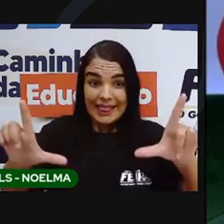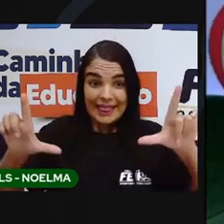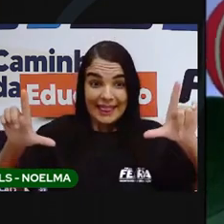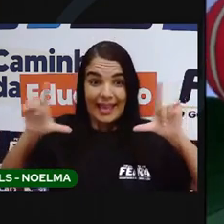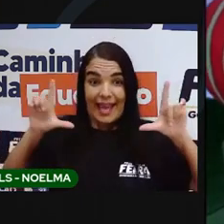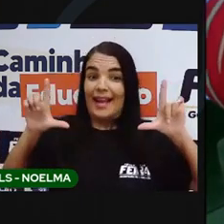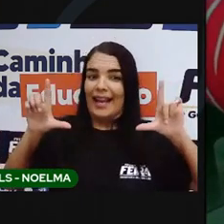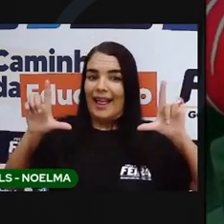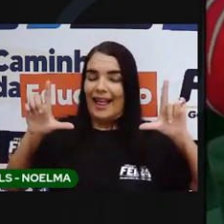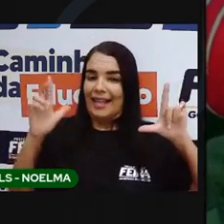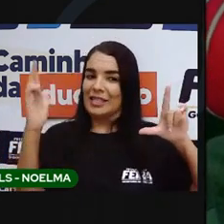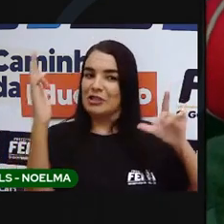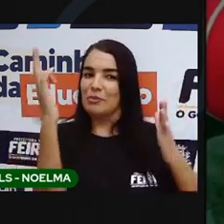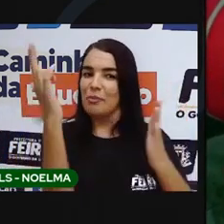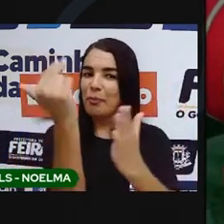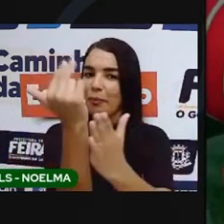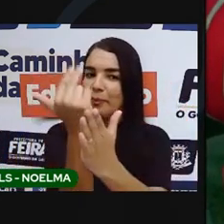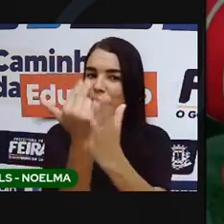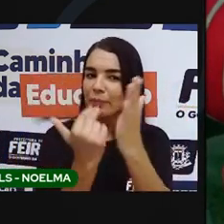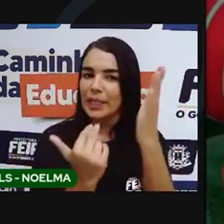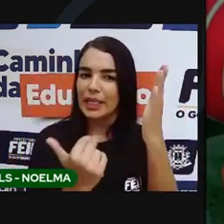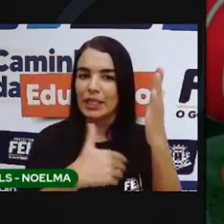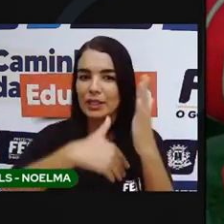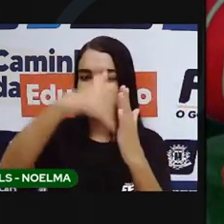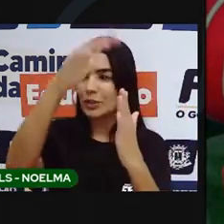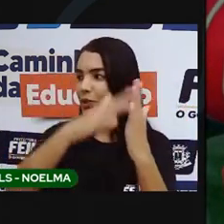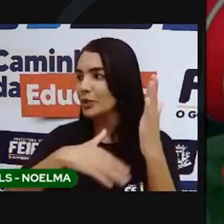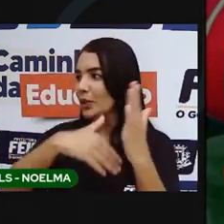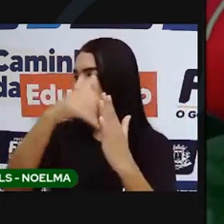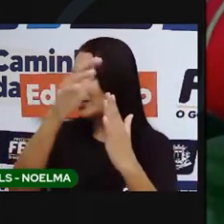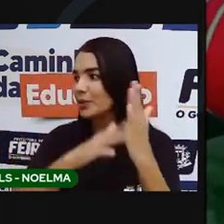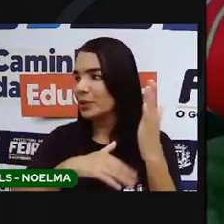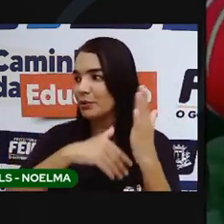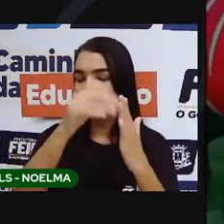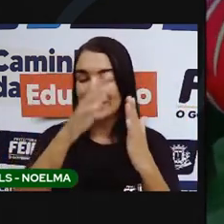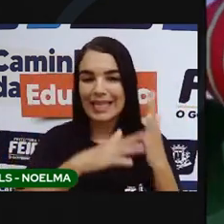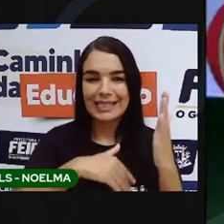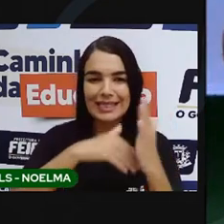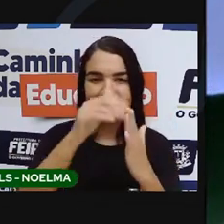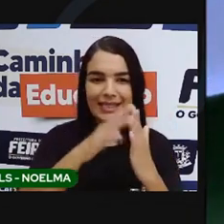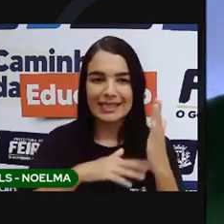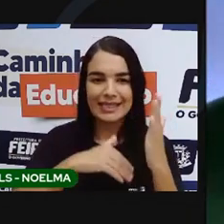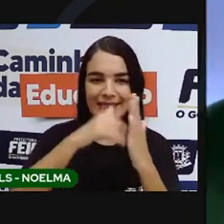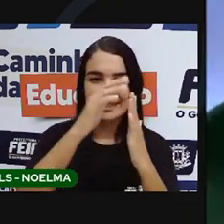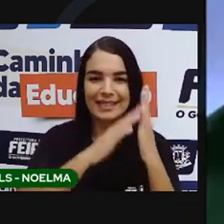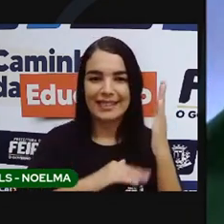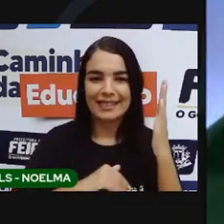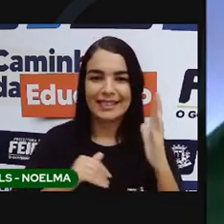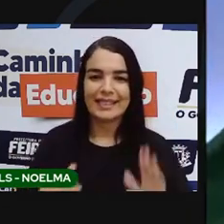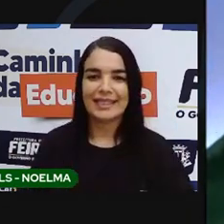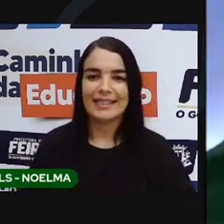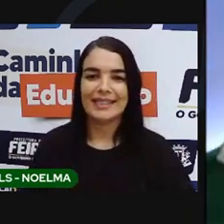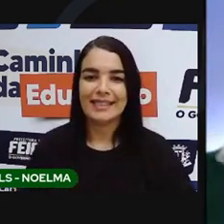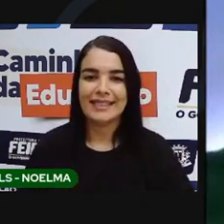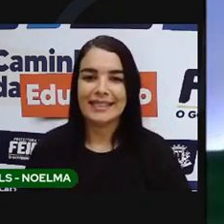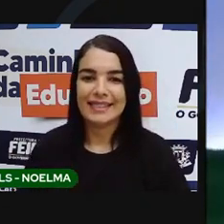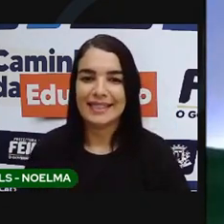Eu já trouxe as reproduções. Vem, vem pra cá, Uau. Que ligeiro. Atenção, preste, atenção. Dá licença.